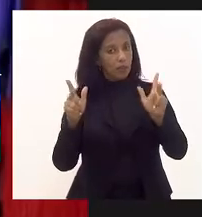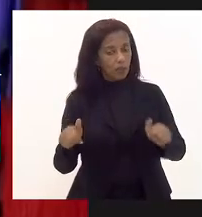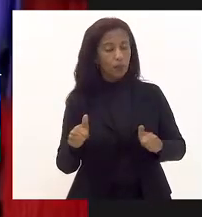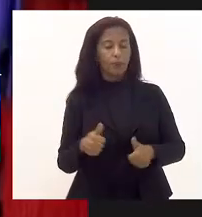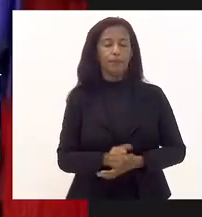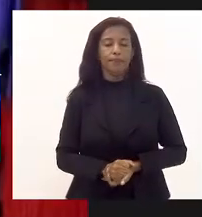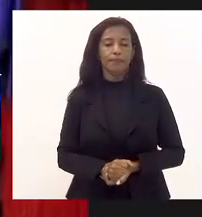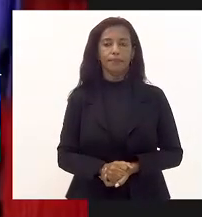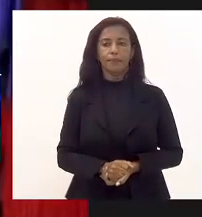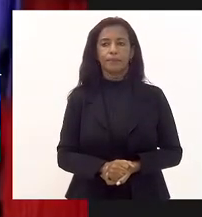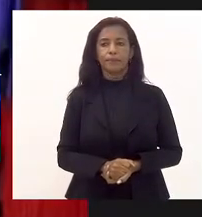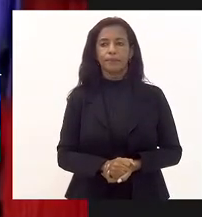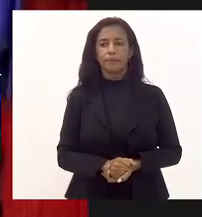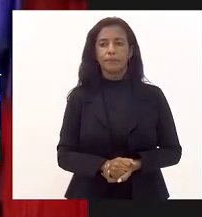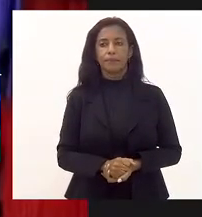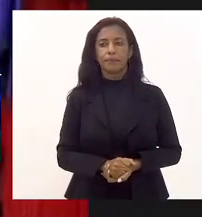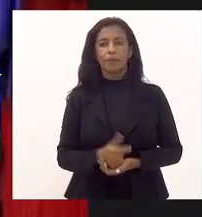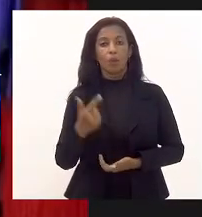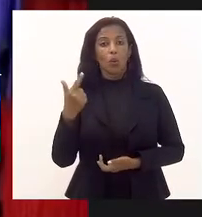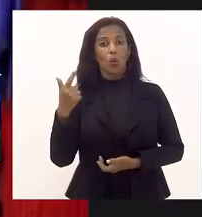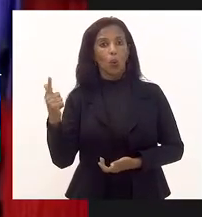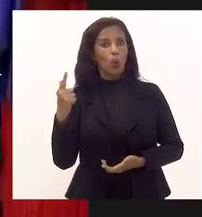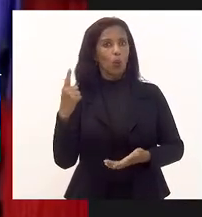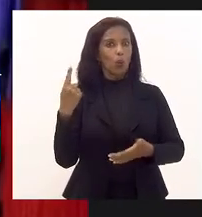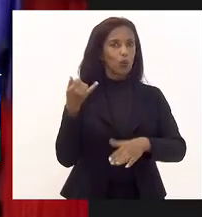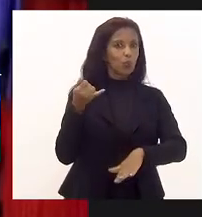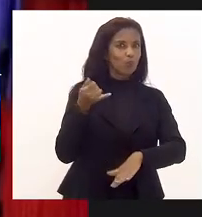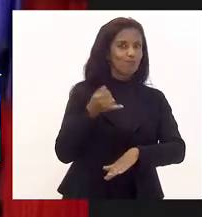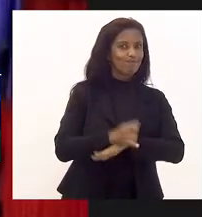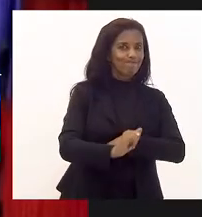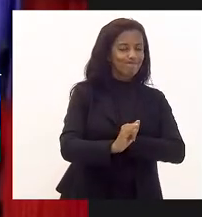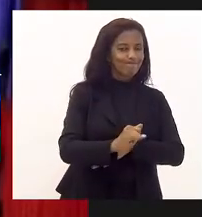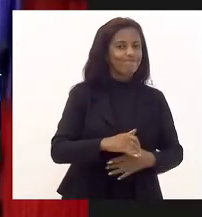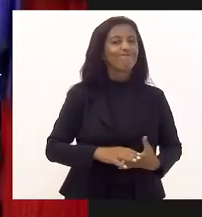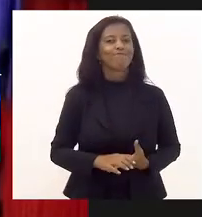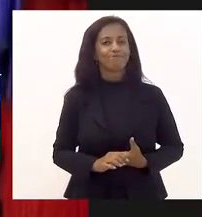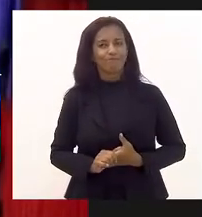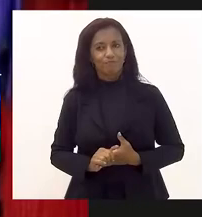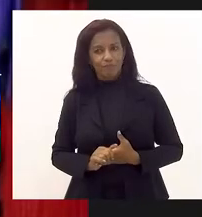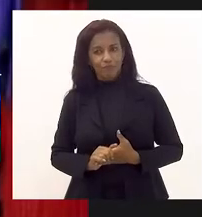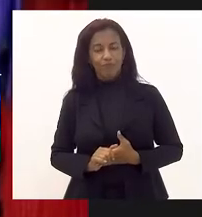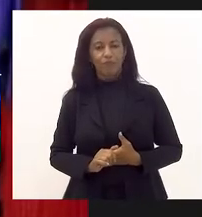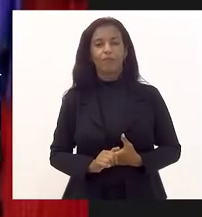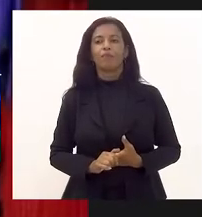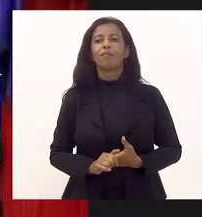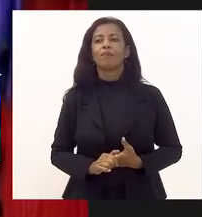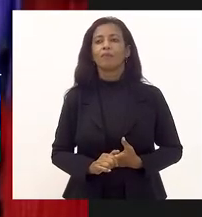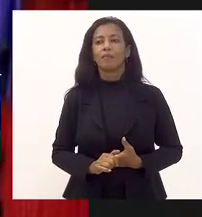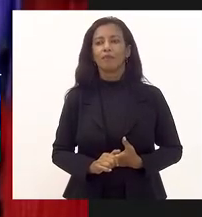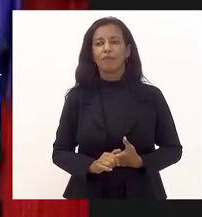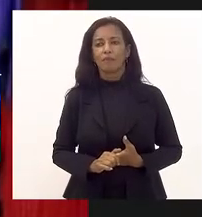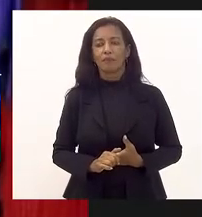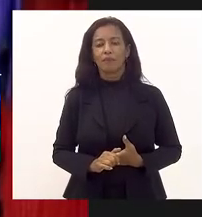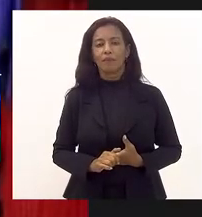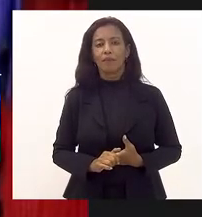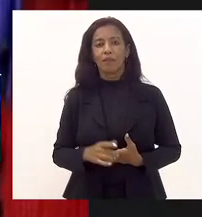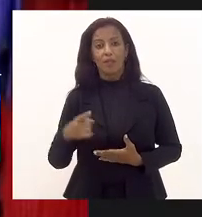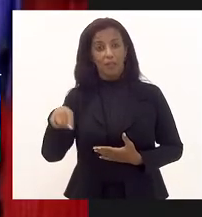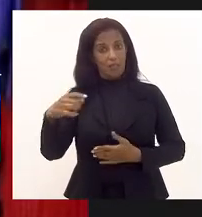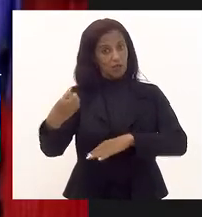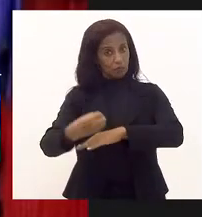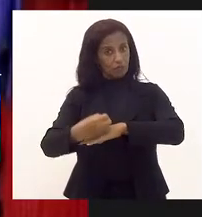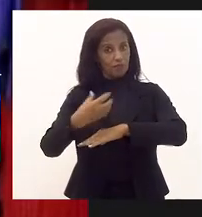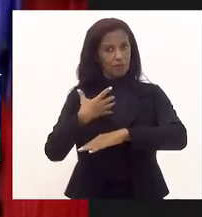condições. Outro contraponto, senhora presidente, do IBV, que eles me